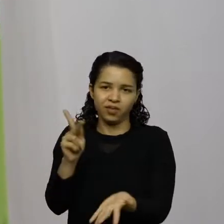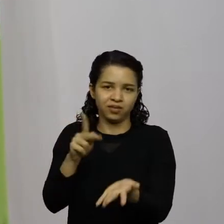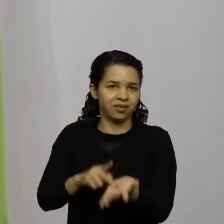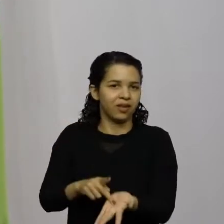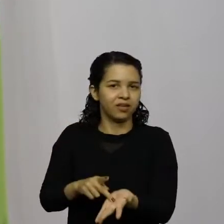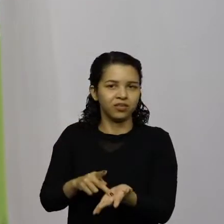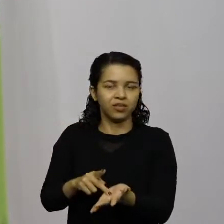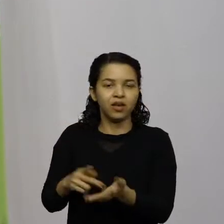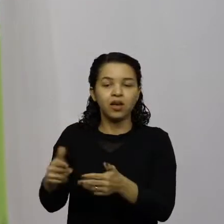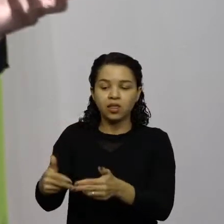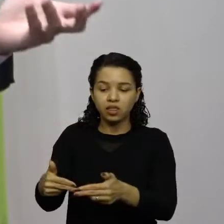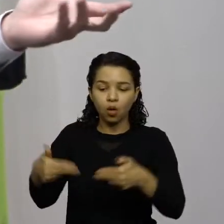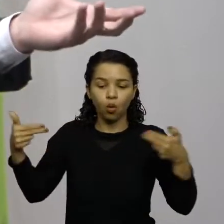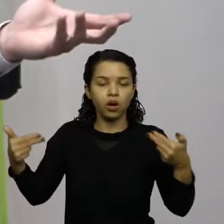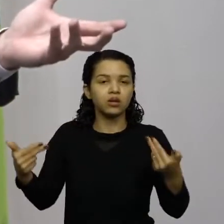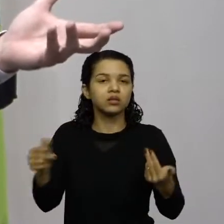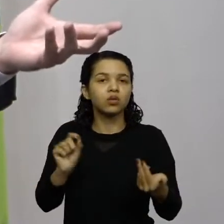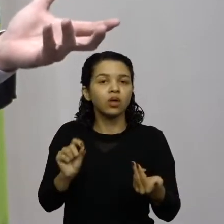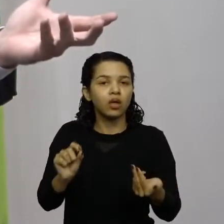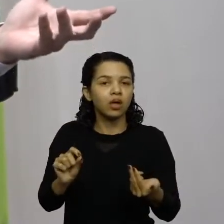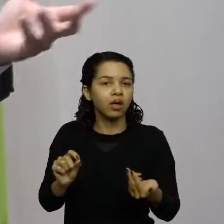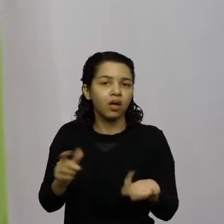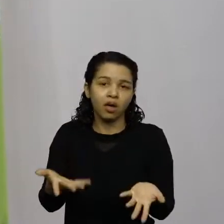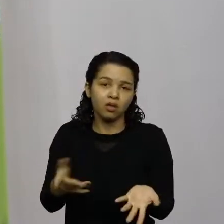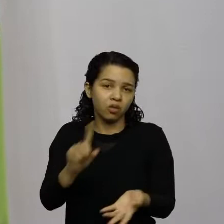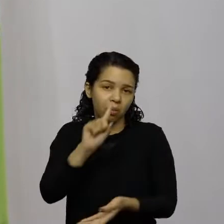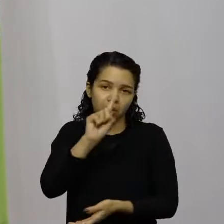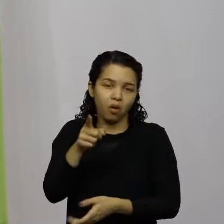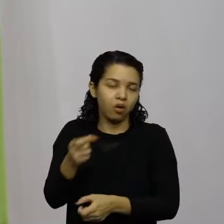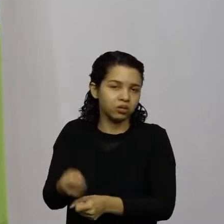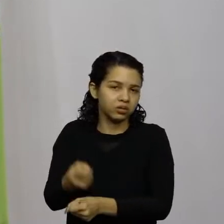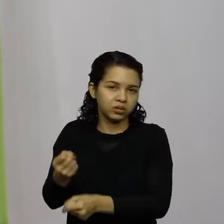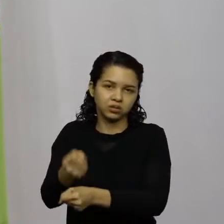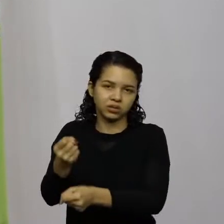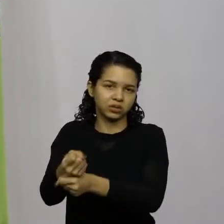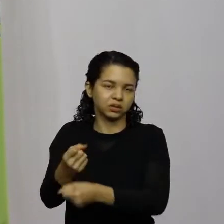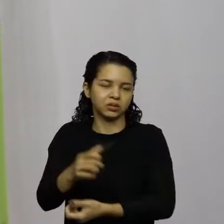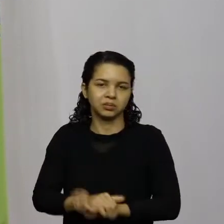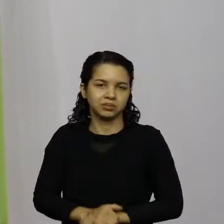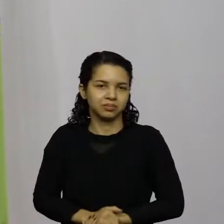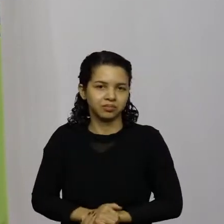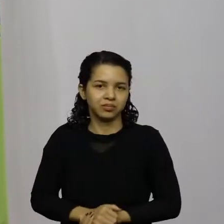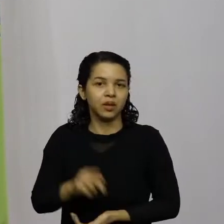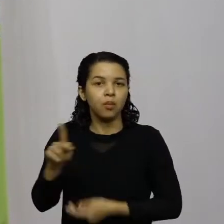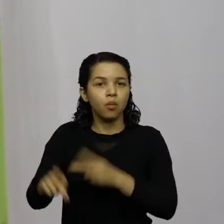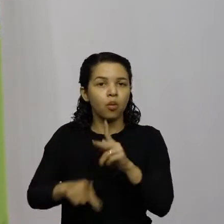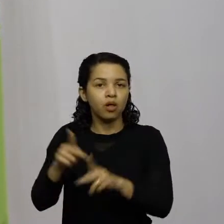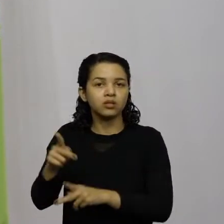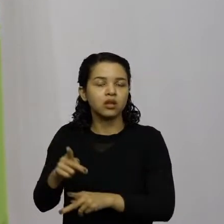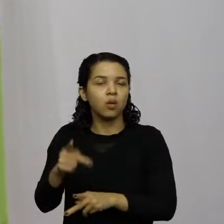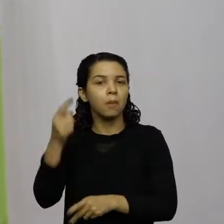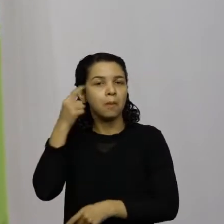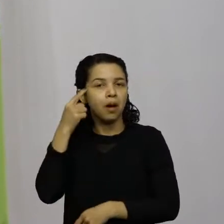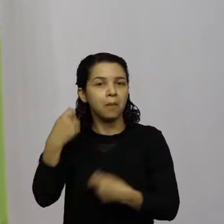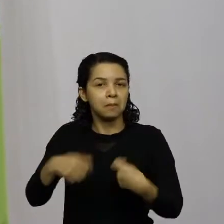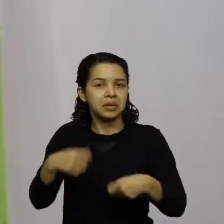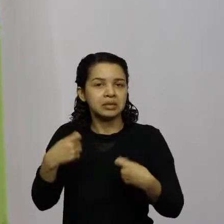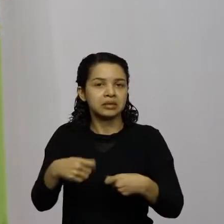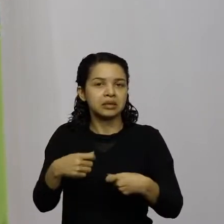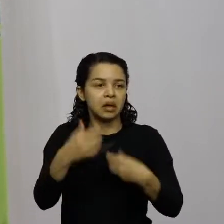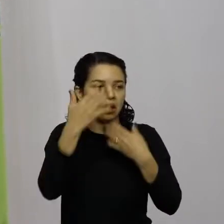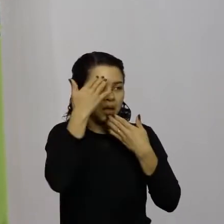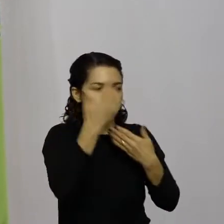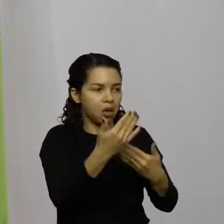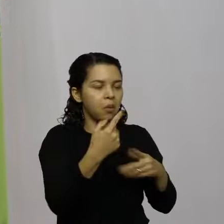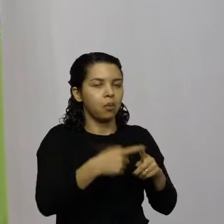a inauguração de uma ordem de serviço, uma população que acha que tem que ser grata porque um gestor